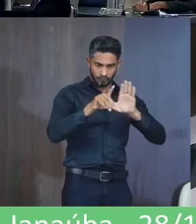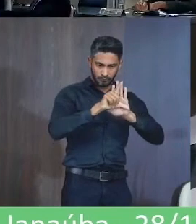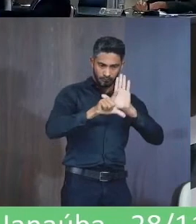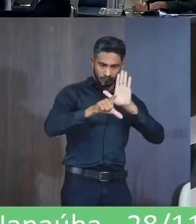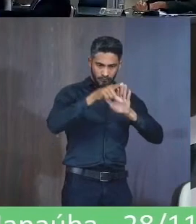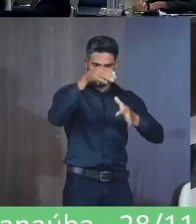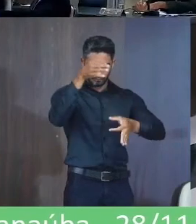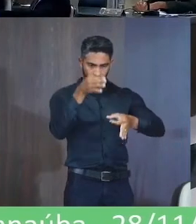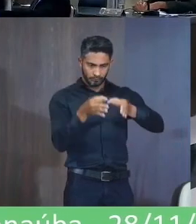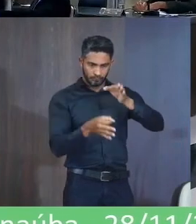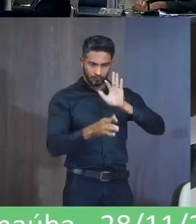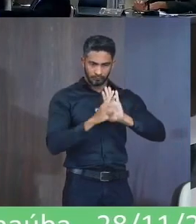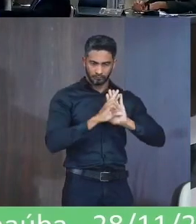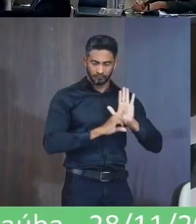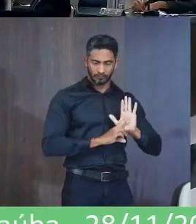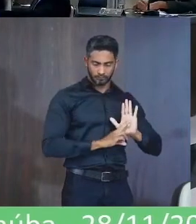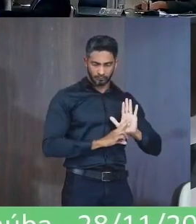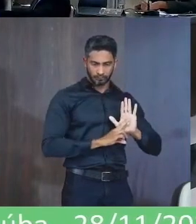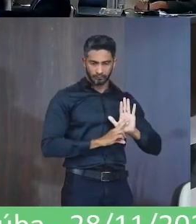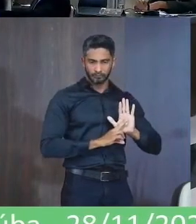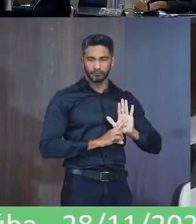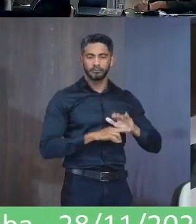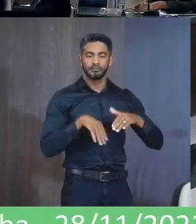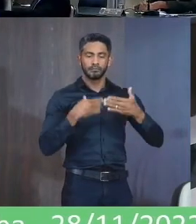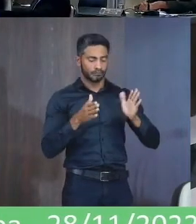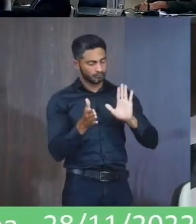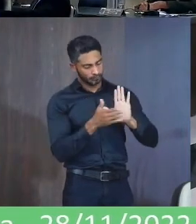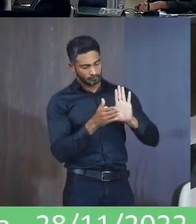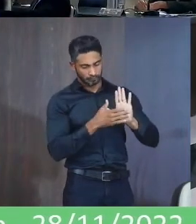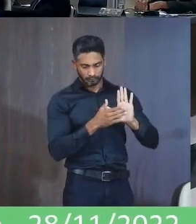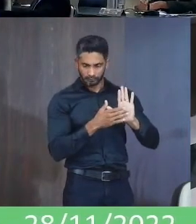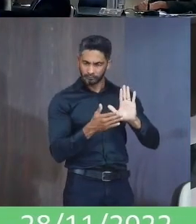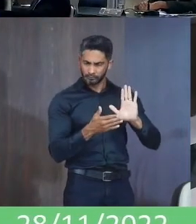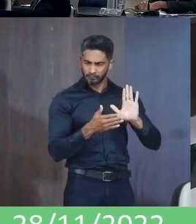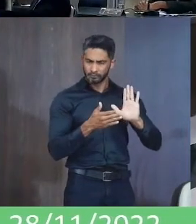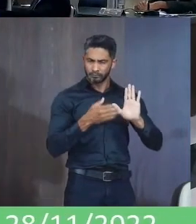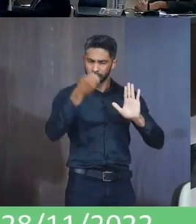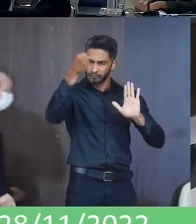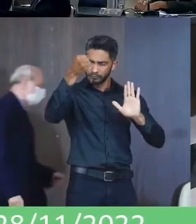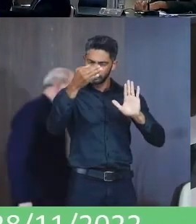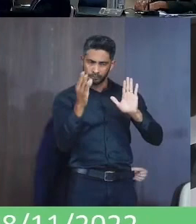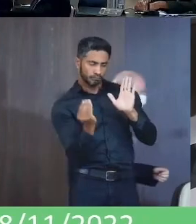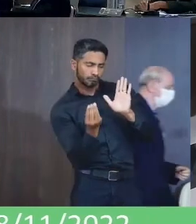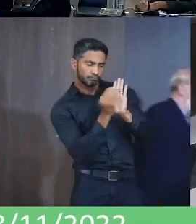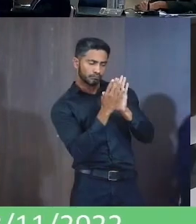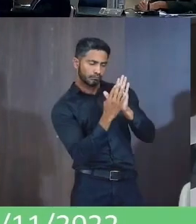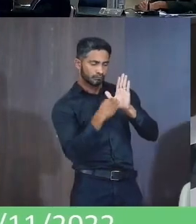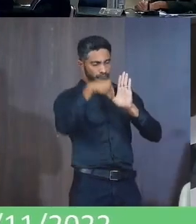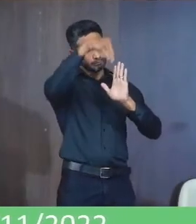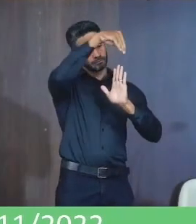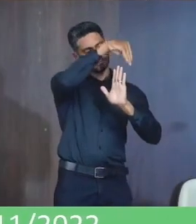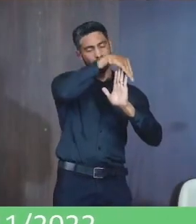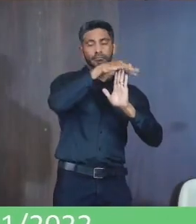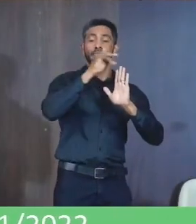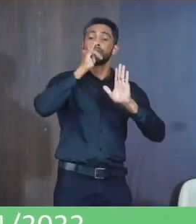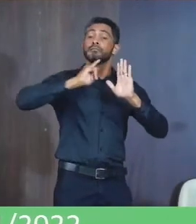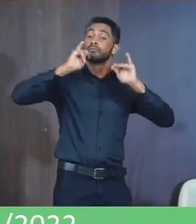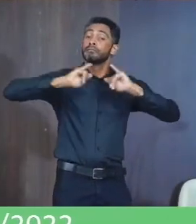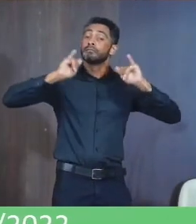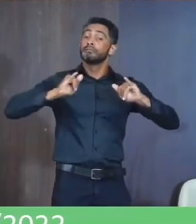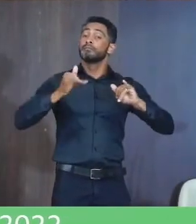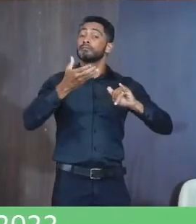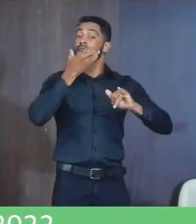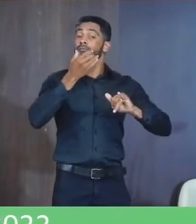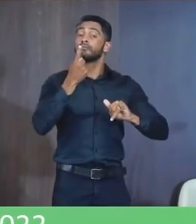legislação Justiça E redação A proposição Epígrafe Institui No calendário Do município De Janaúma A campanha Dezembro Vermelho